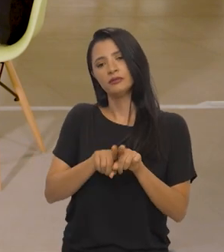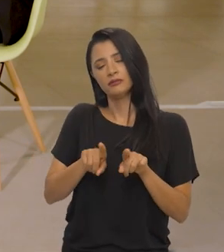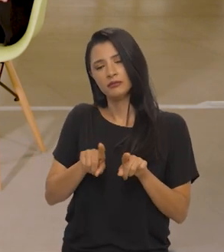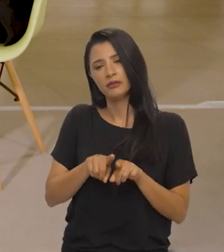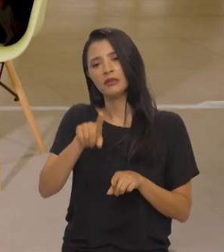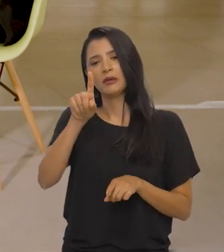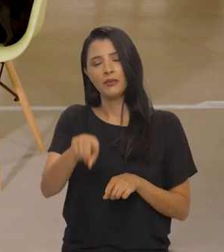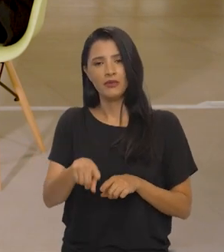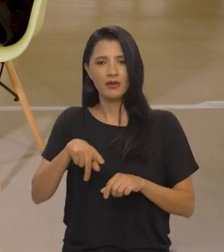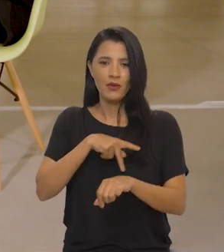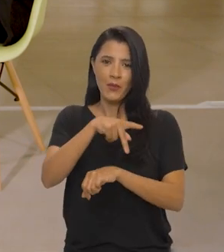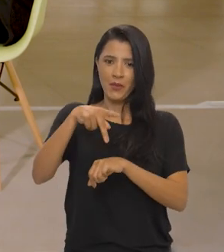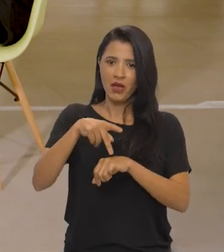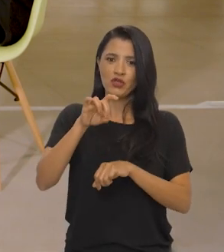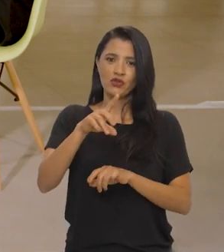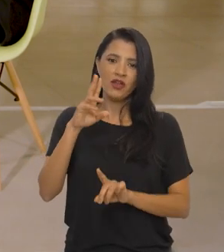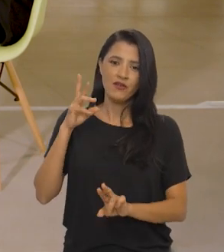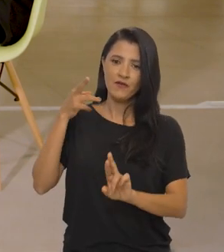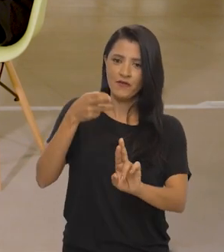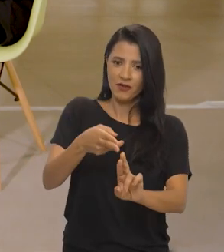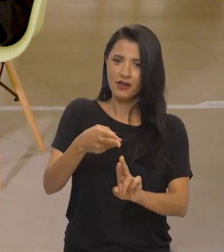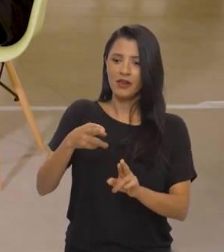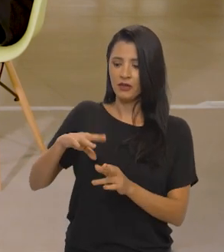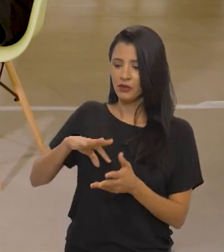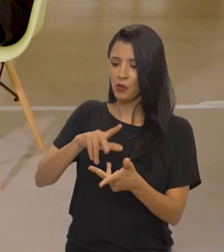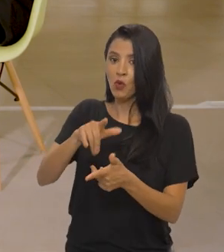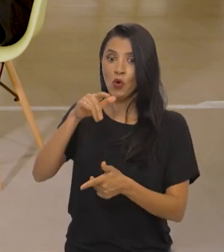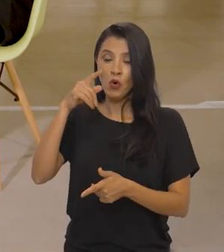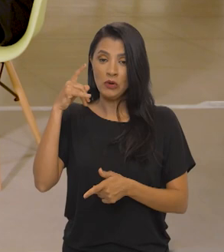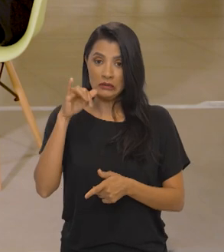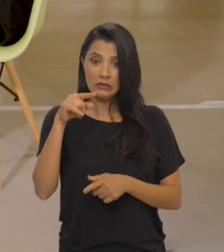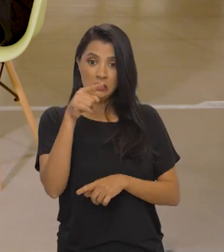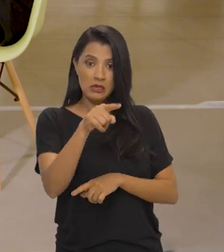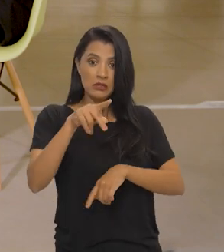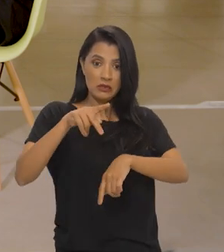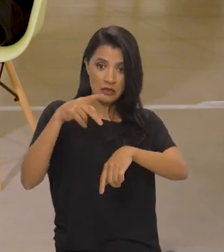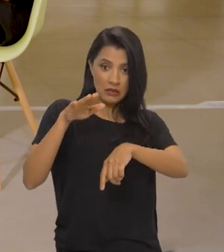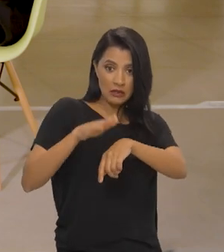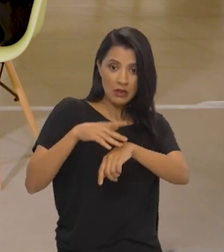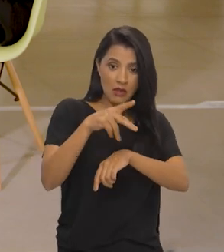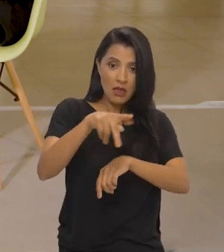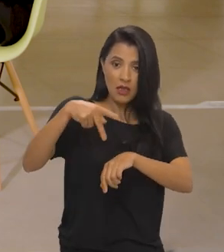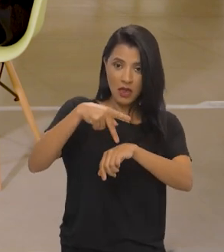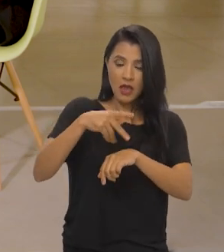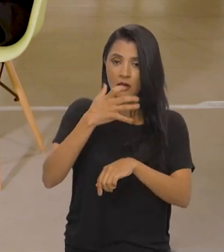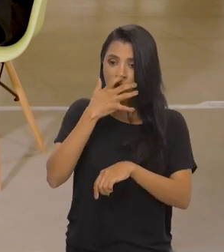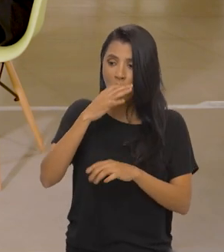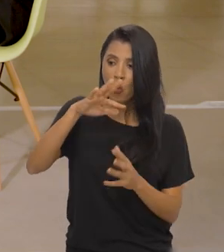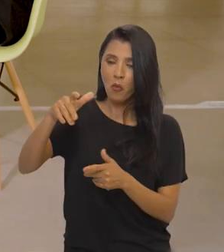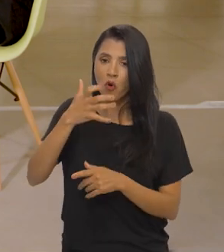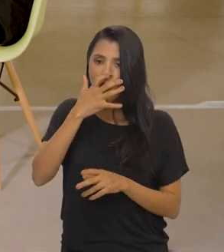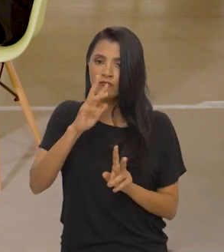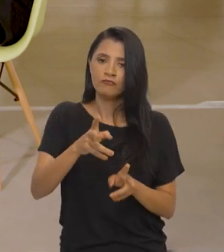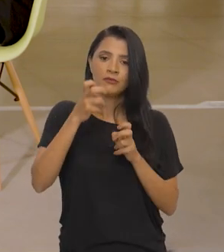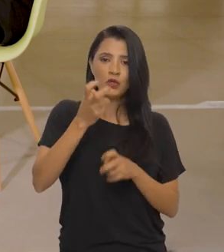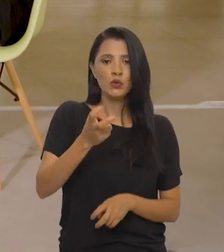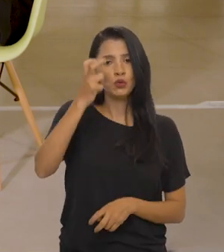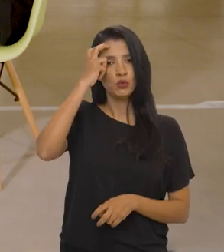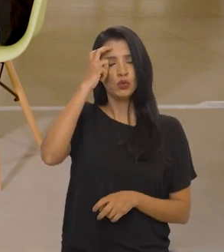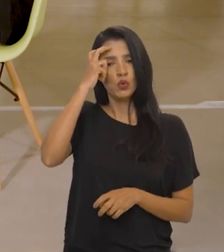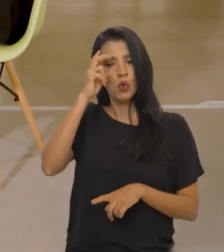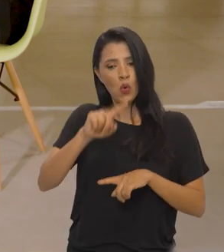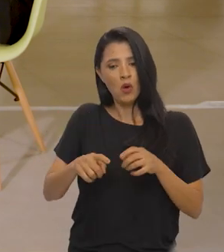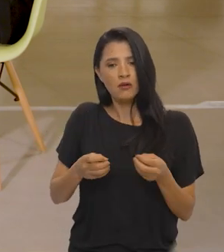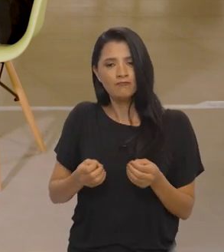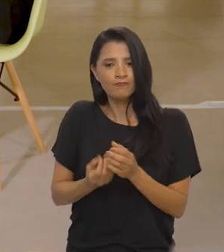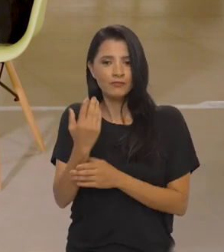e, obviamente, um país só é referência no mundo também quando ele tem a sua cultura reconhecida no mundo, quando a sua produção